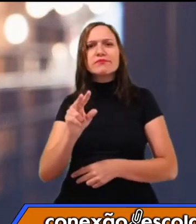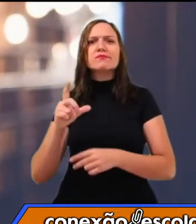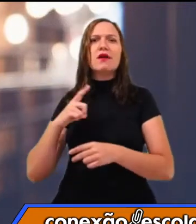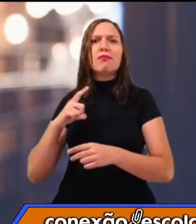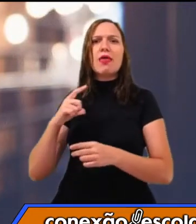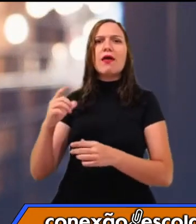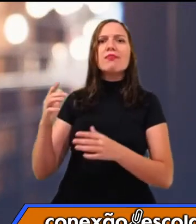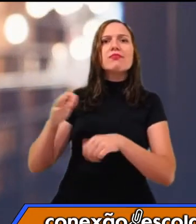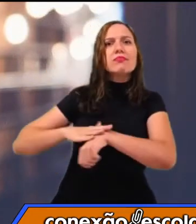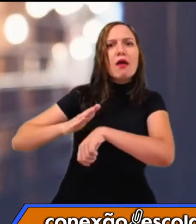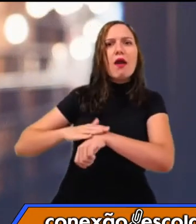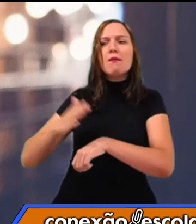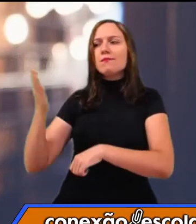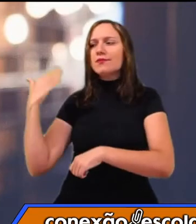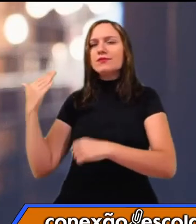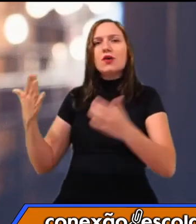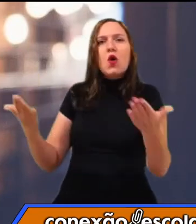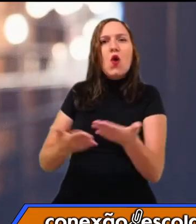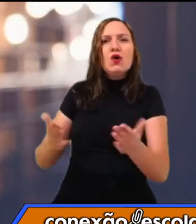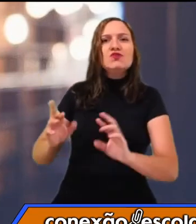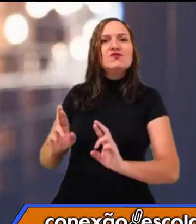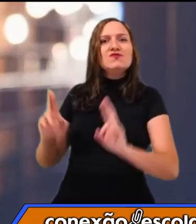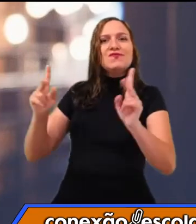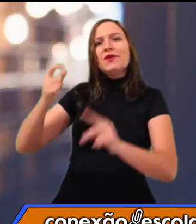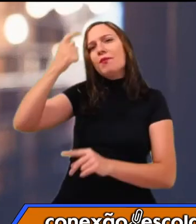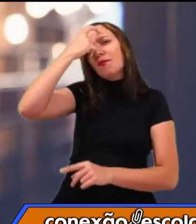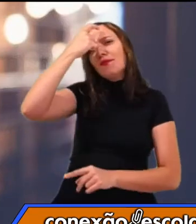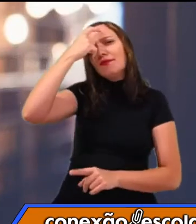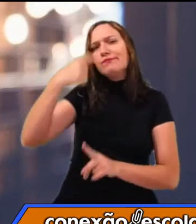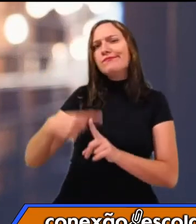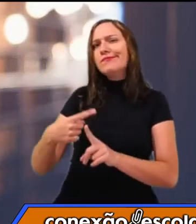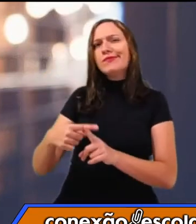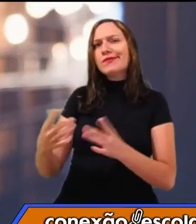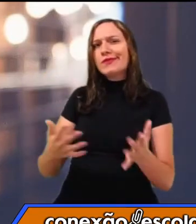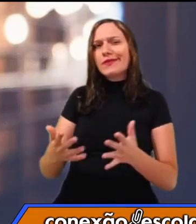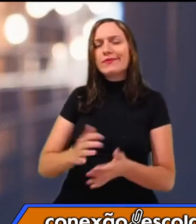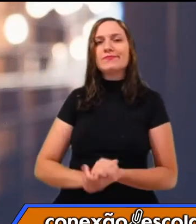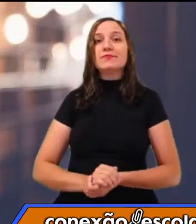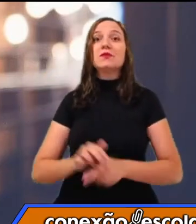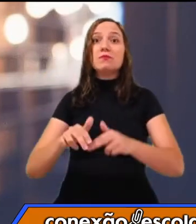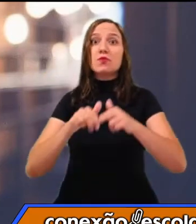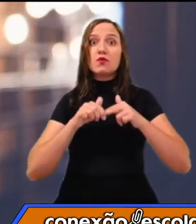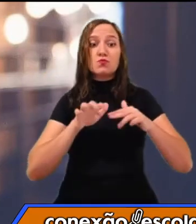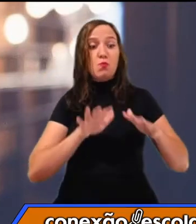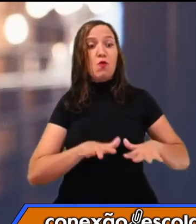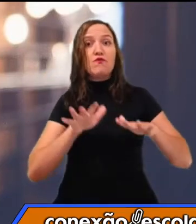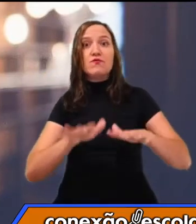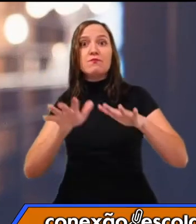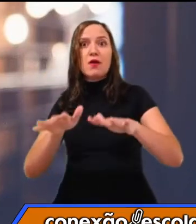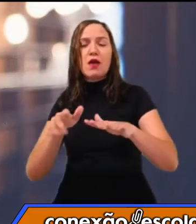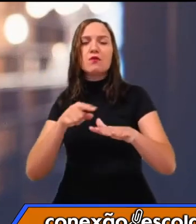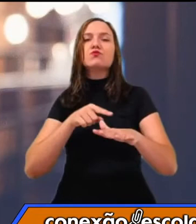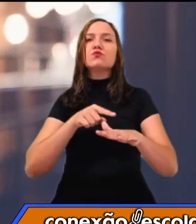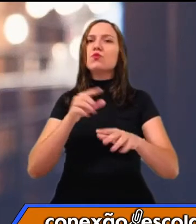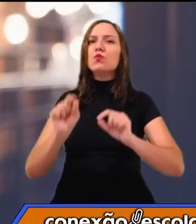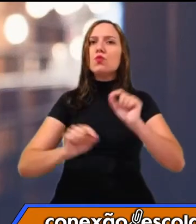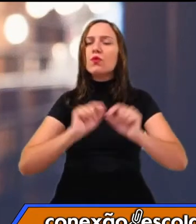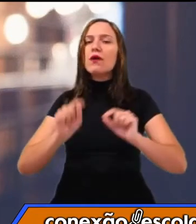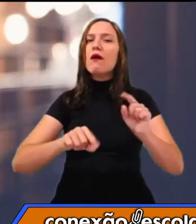Exatamente porque esses monumentos constituem a memória da sociedade.